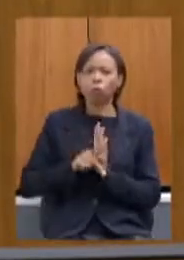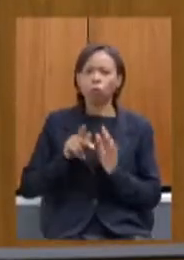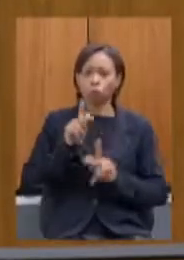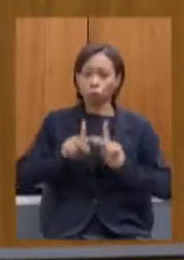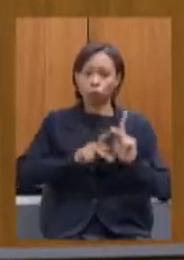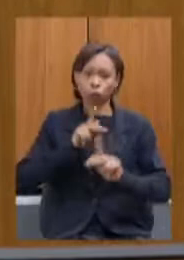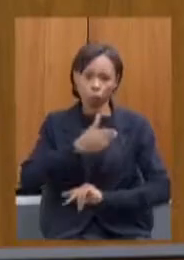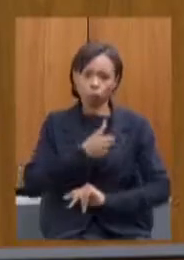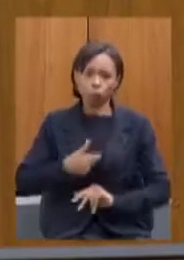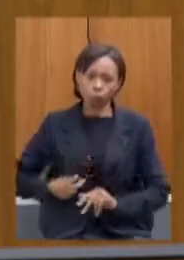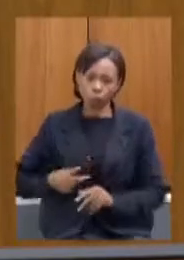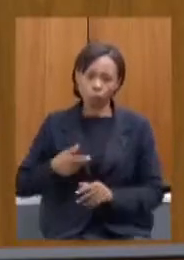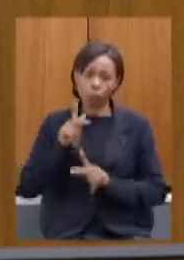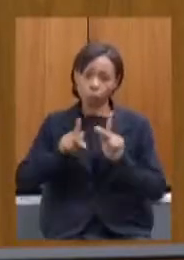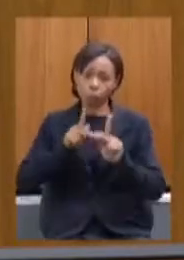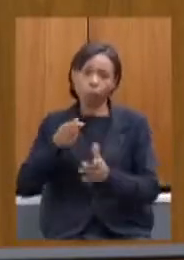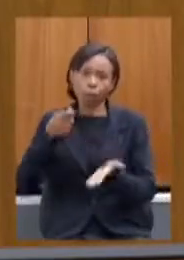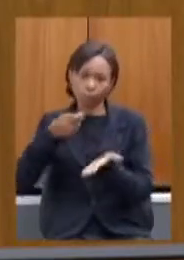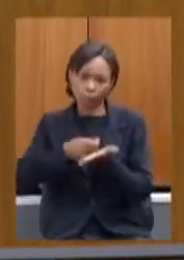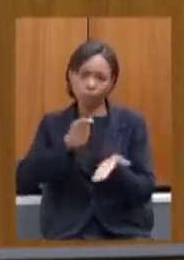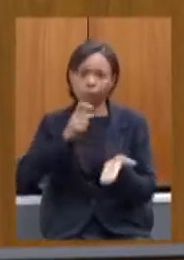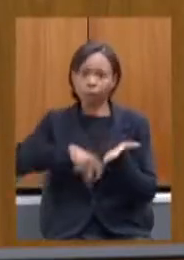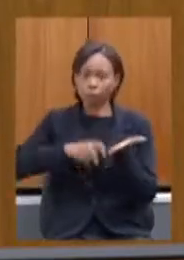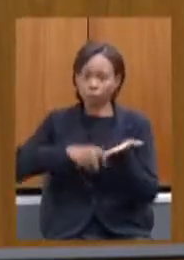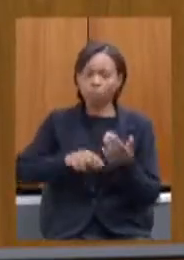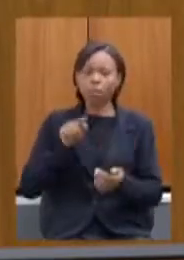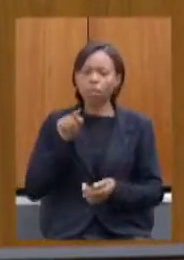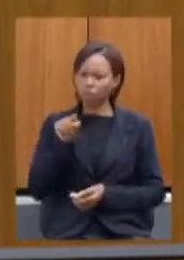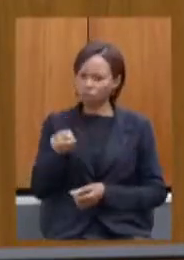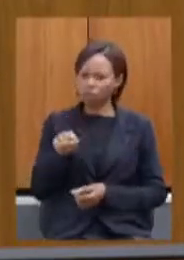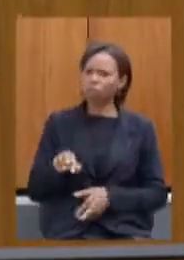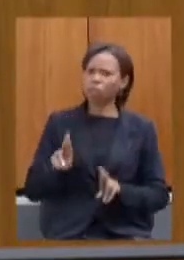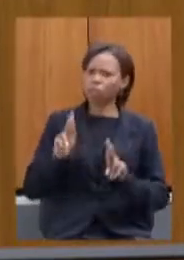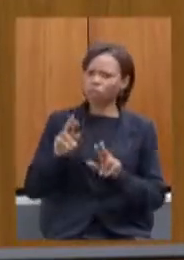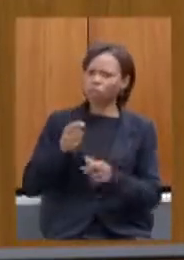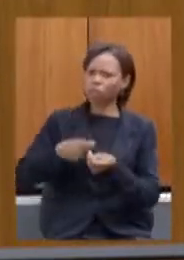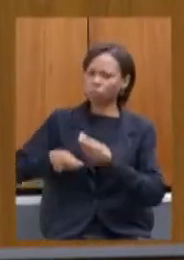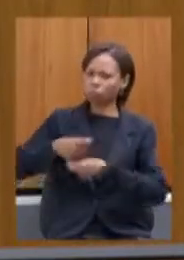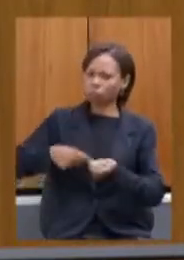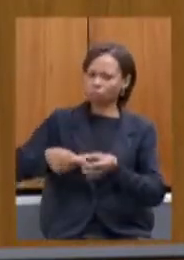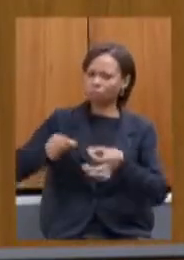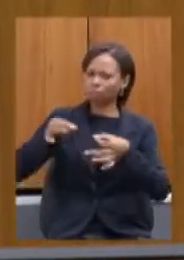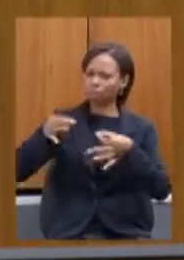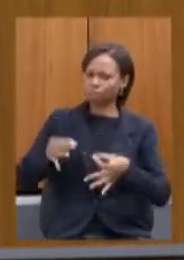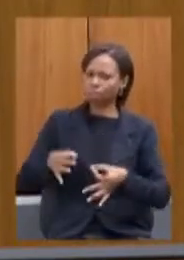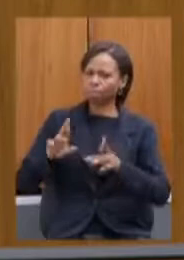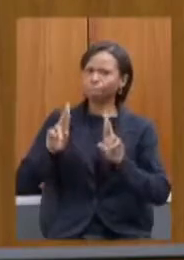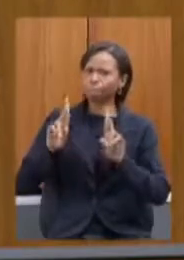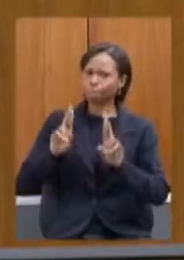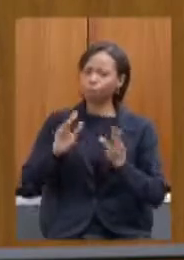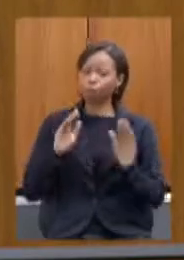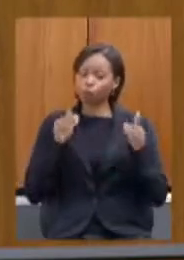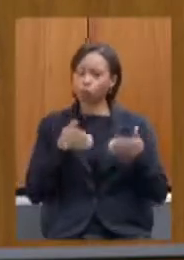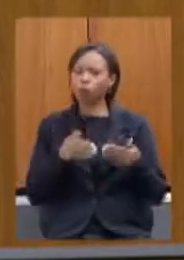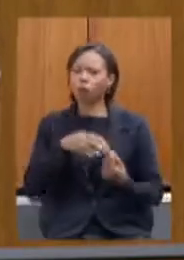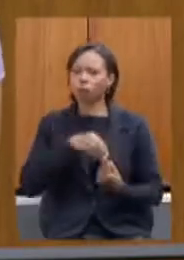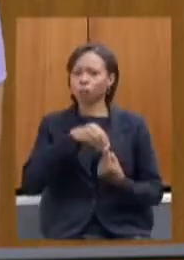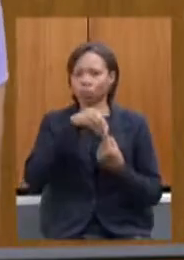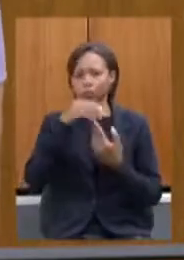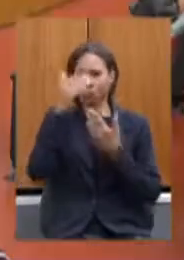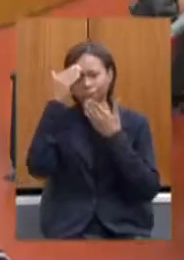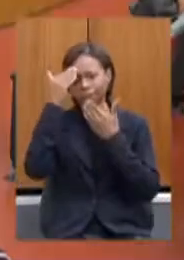nós vem fazendo uma gestão muito responsável e focada no que são as prioridades obrigada presidente